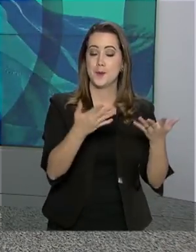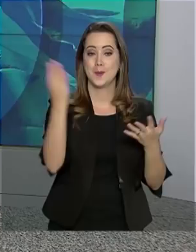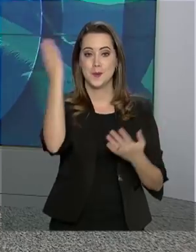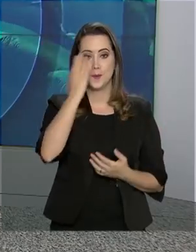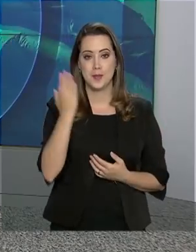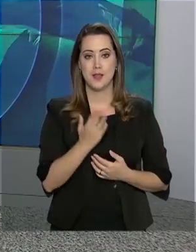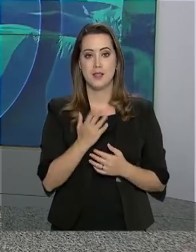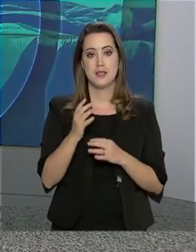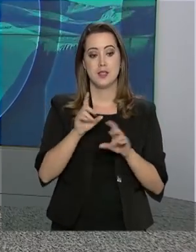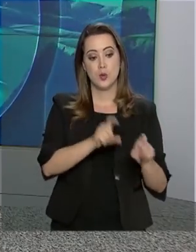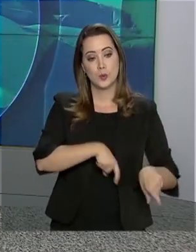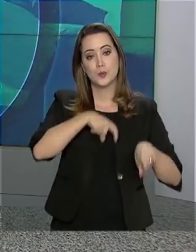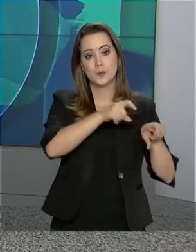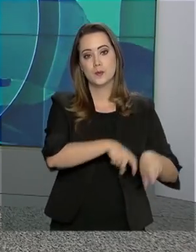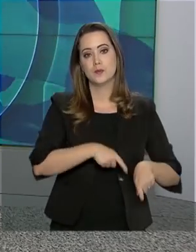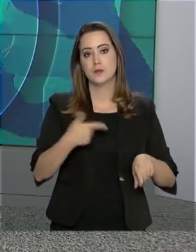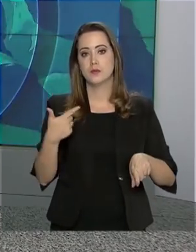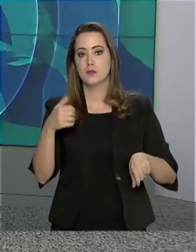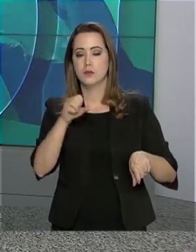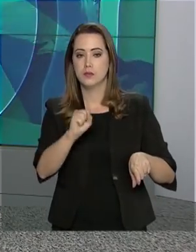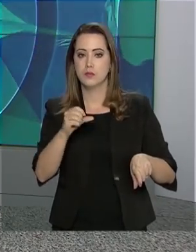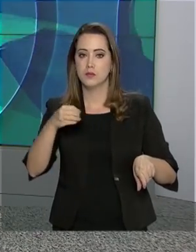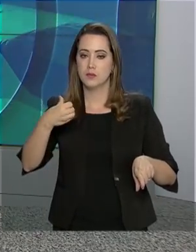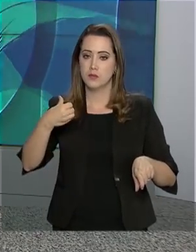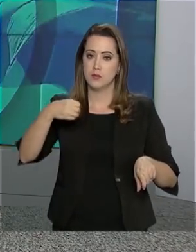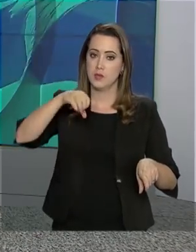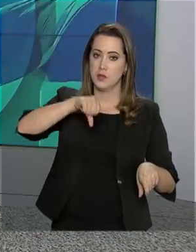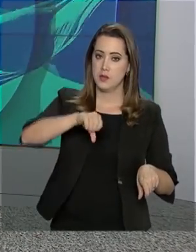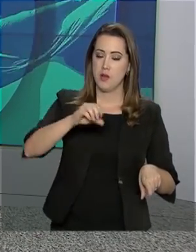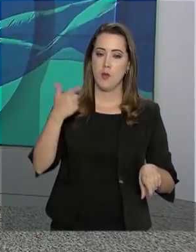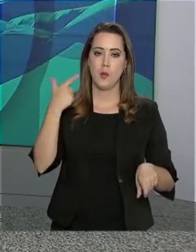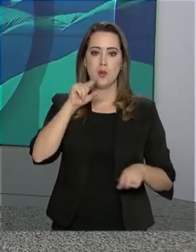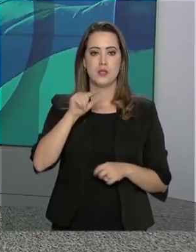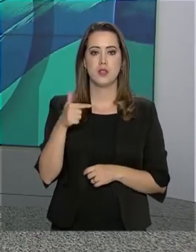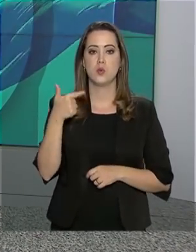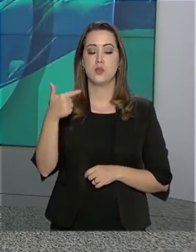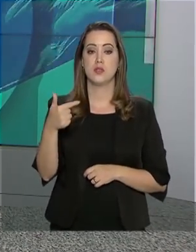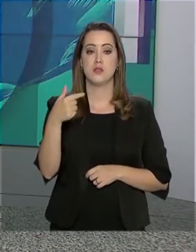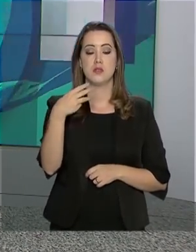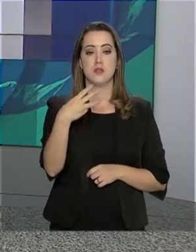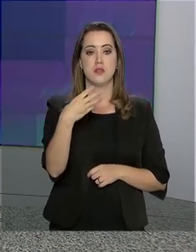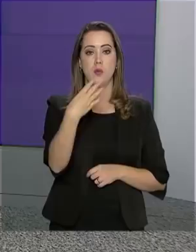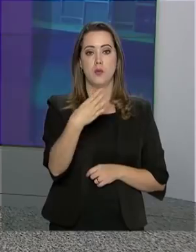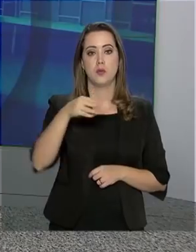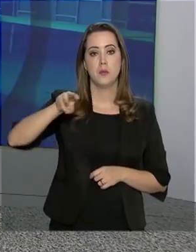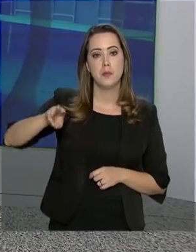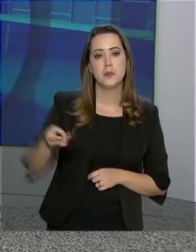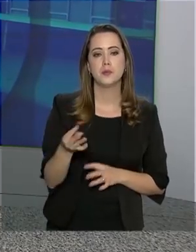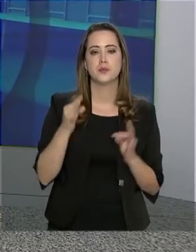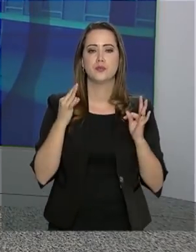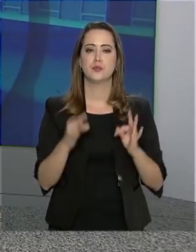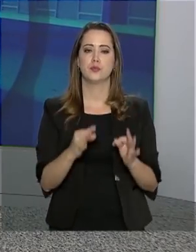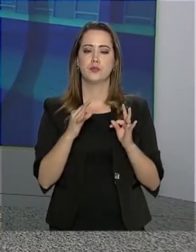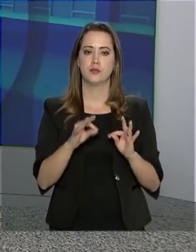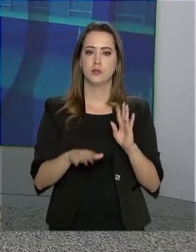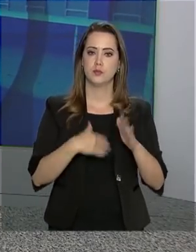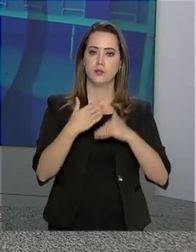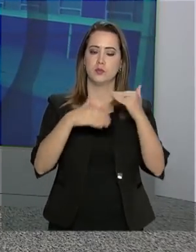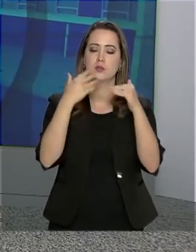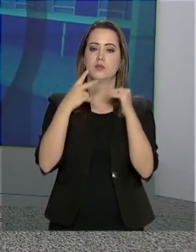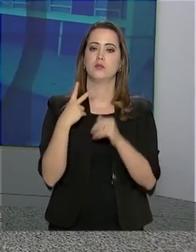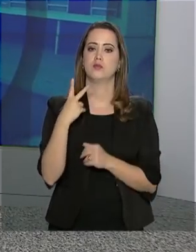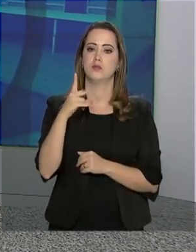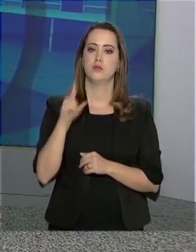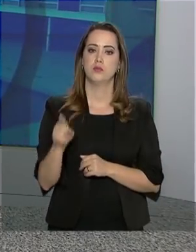grãos do período 2018-2019 deve alcançar 234 milhões de toneladas.